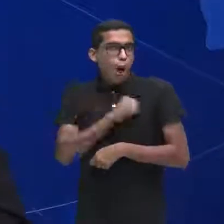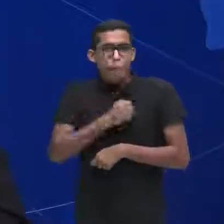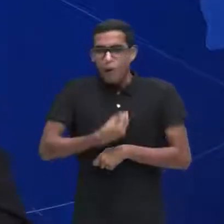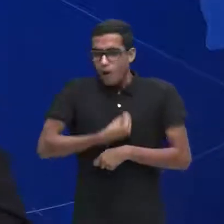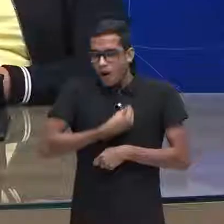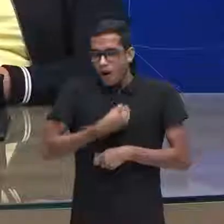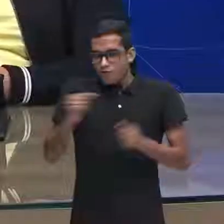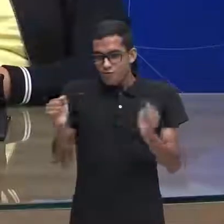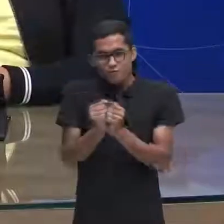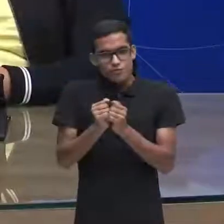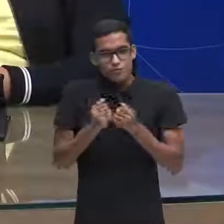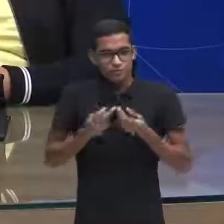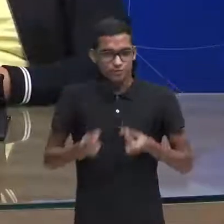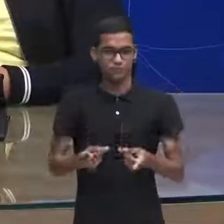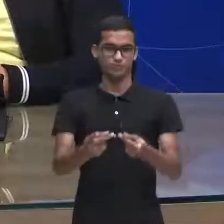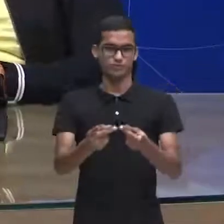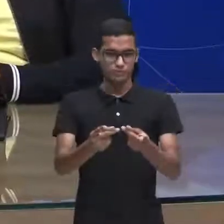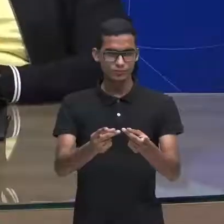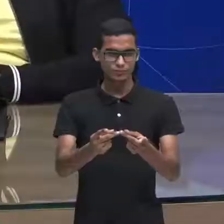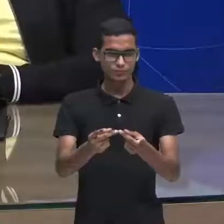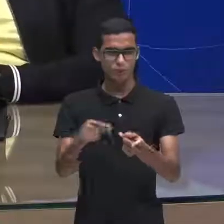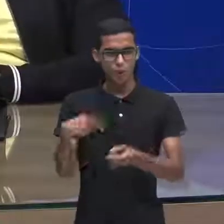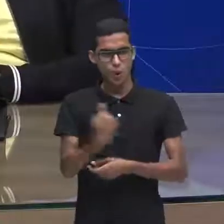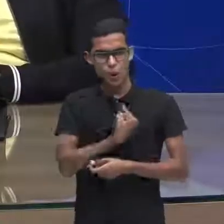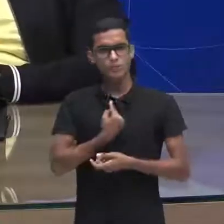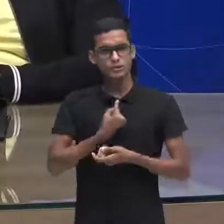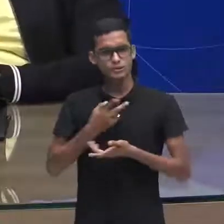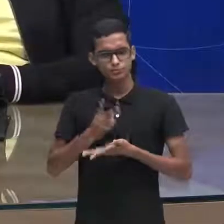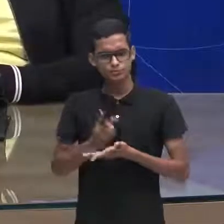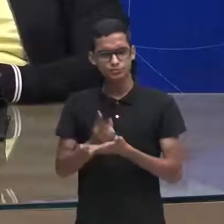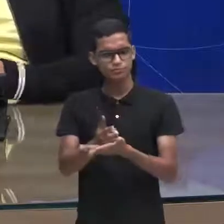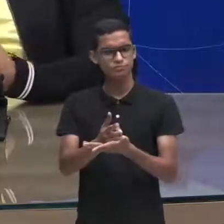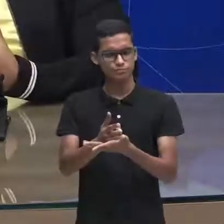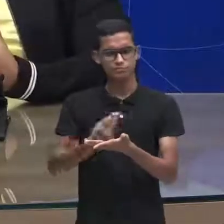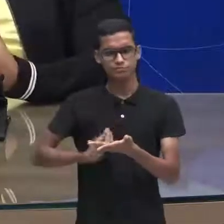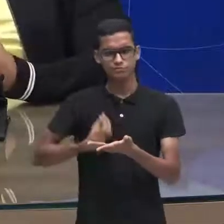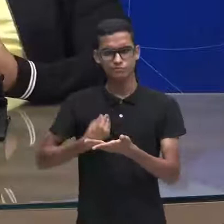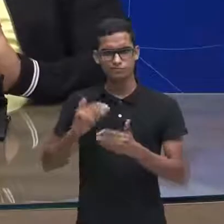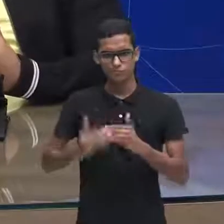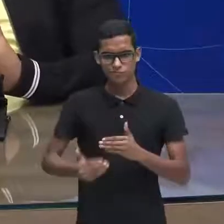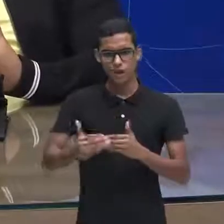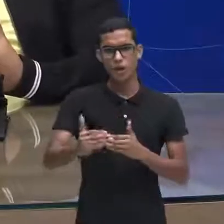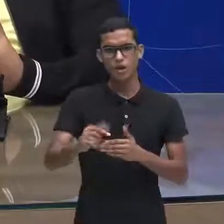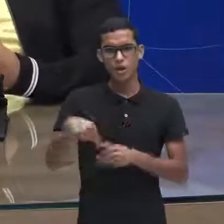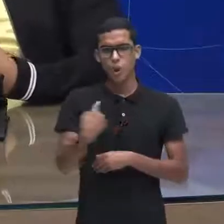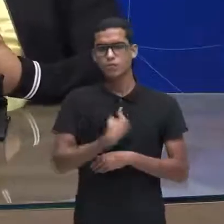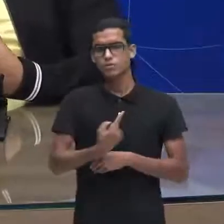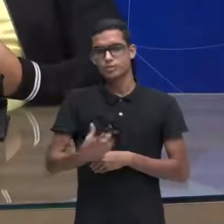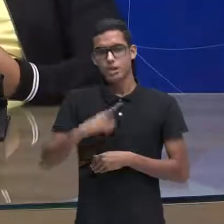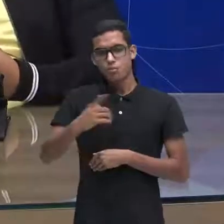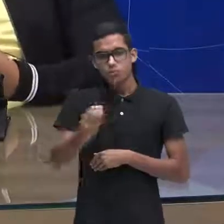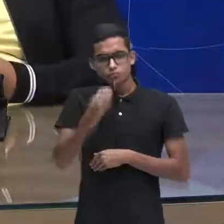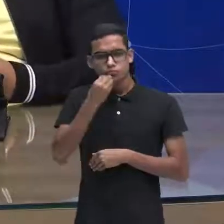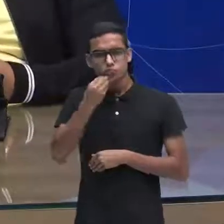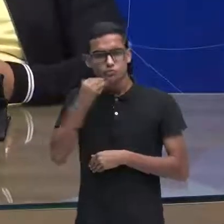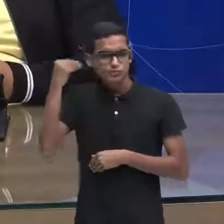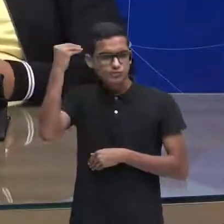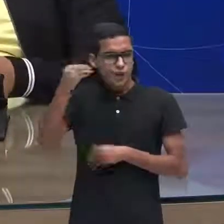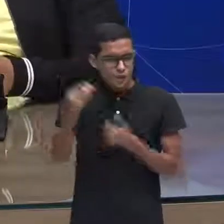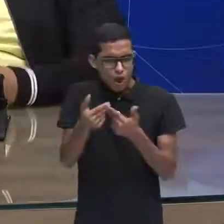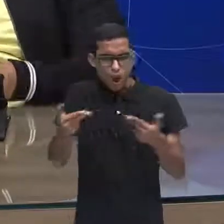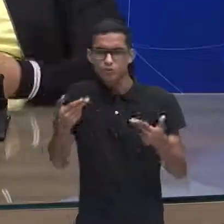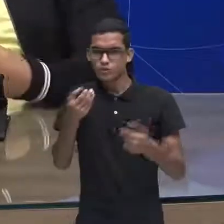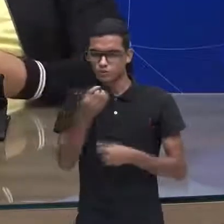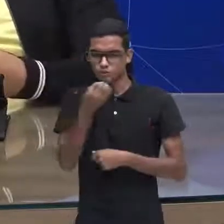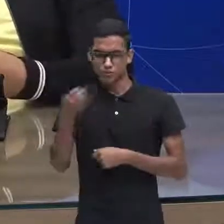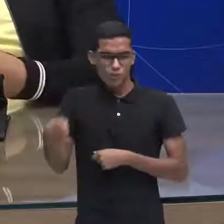enquanto a gente segue caminhando dessa jornada a gente também se dá oportunidade de experimentar coisas novas